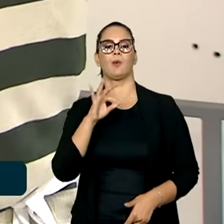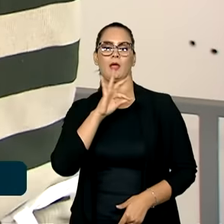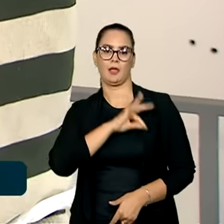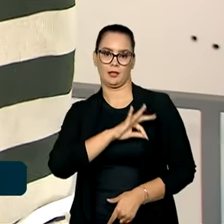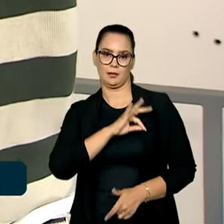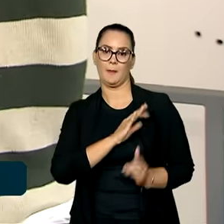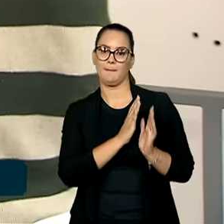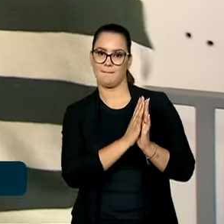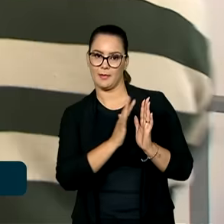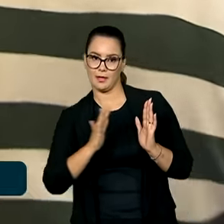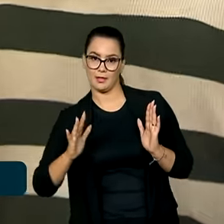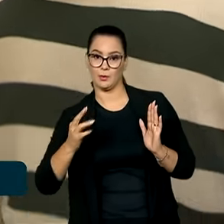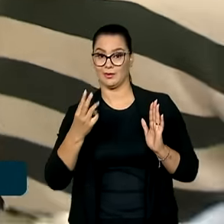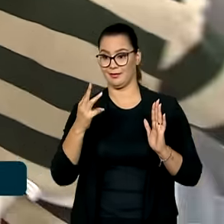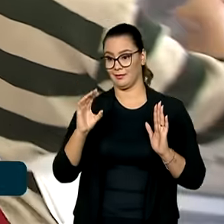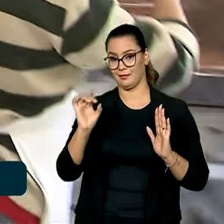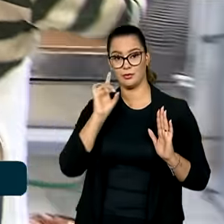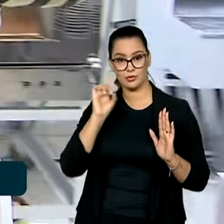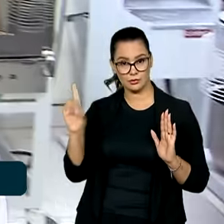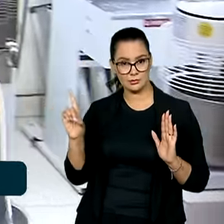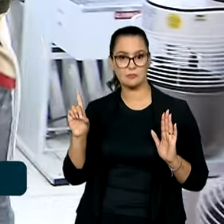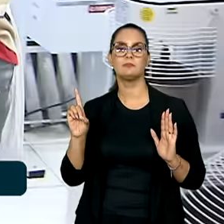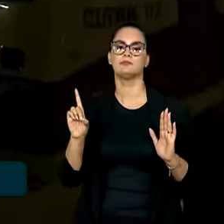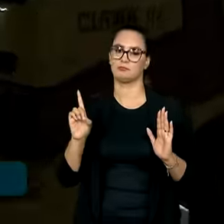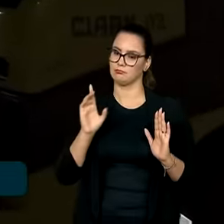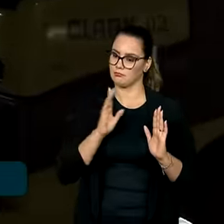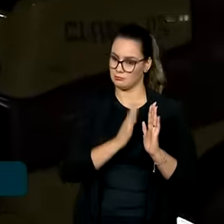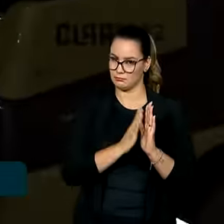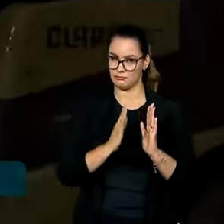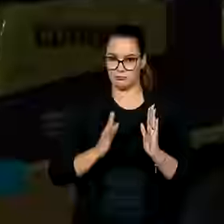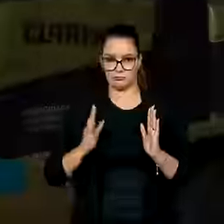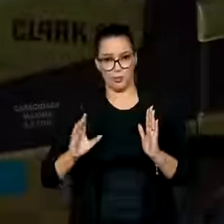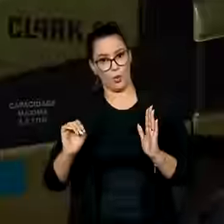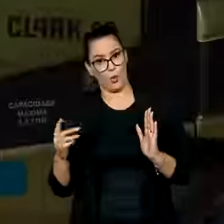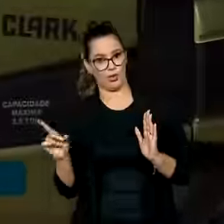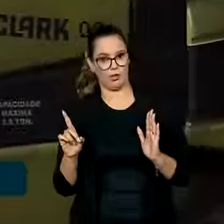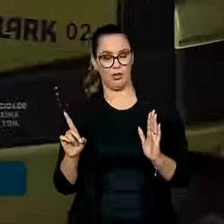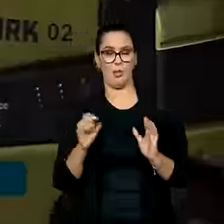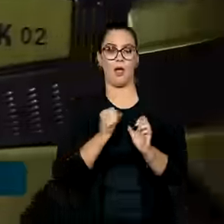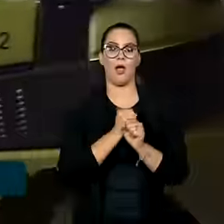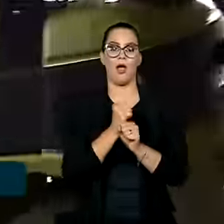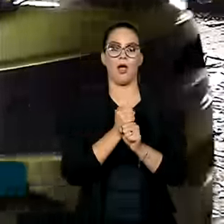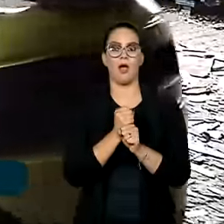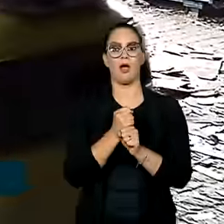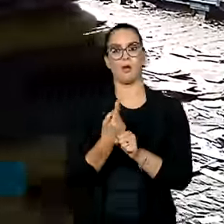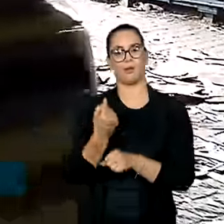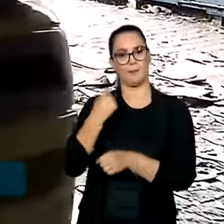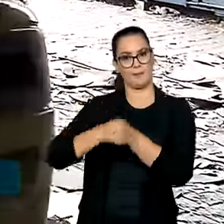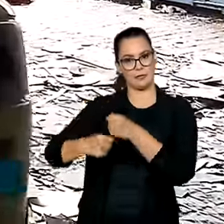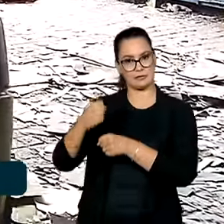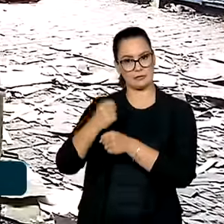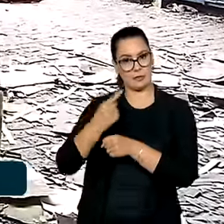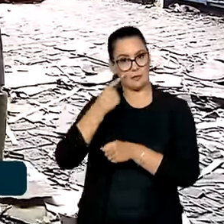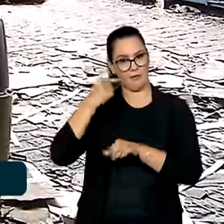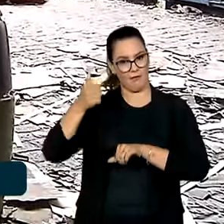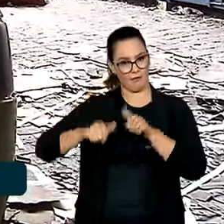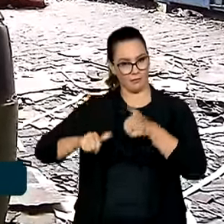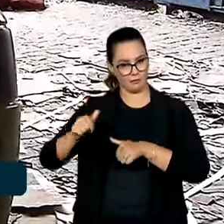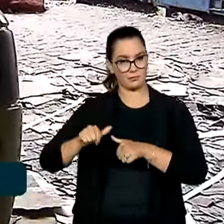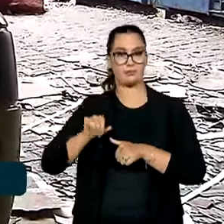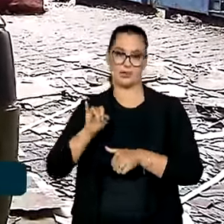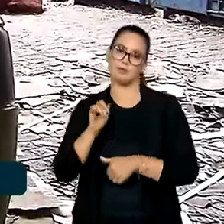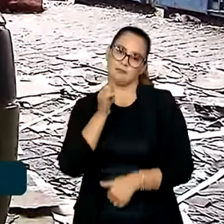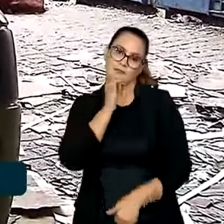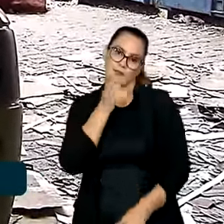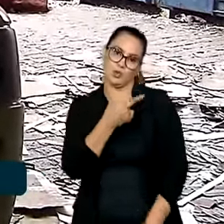remunerada durante pelo menos 30 dias consecutivos ou não no ano base considerado para apuração, no caso